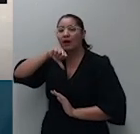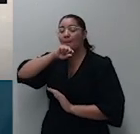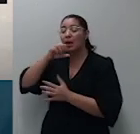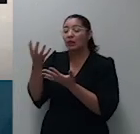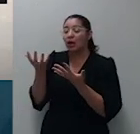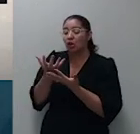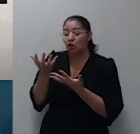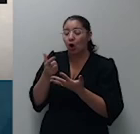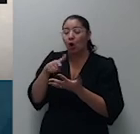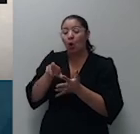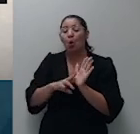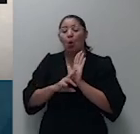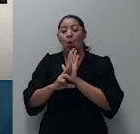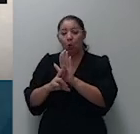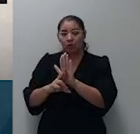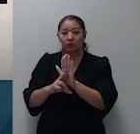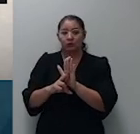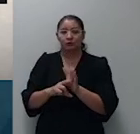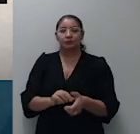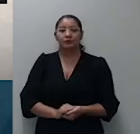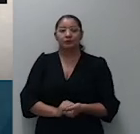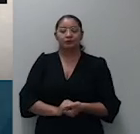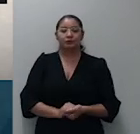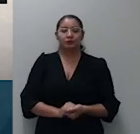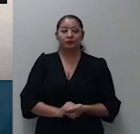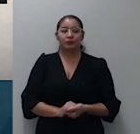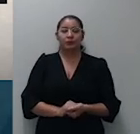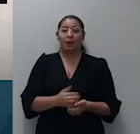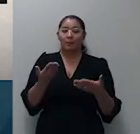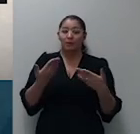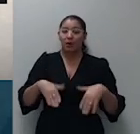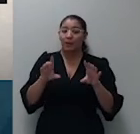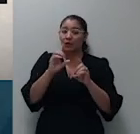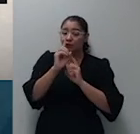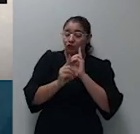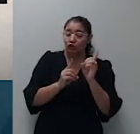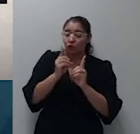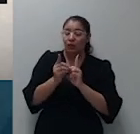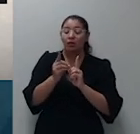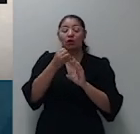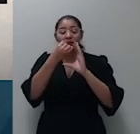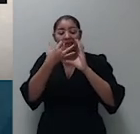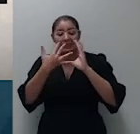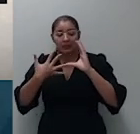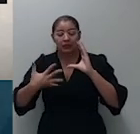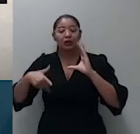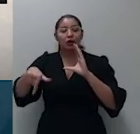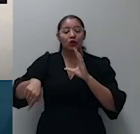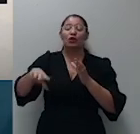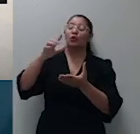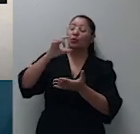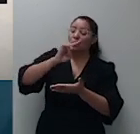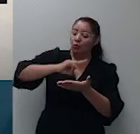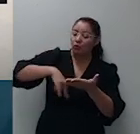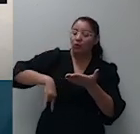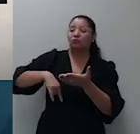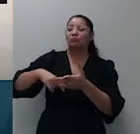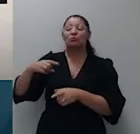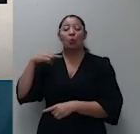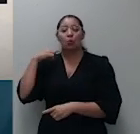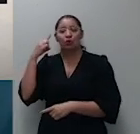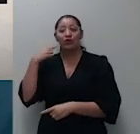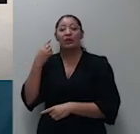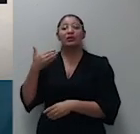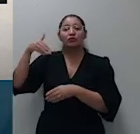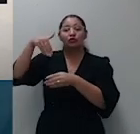ordinária para a discussão dos aspectos substanciais da contratação diz o voto do eminente ministro Raul